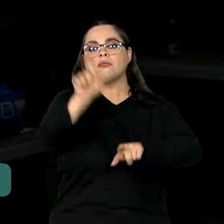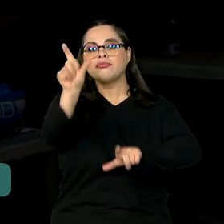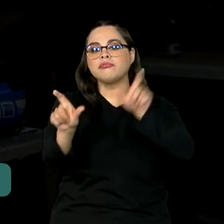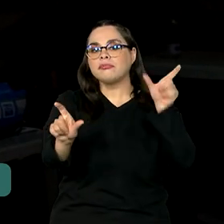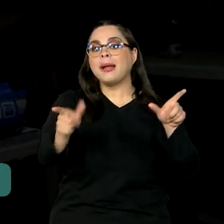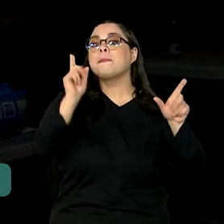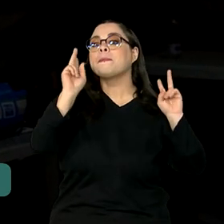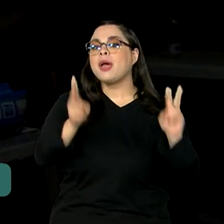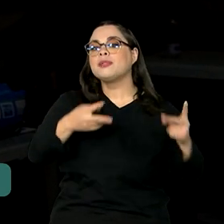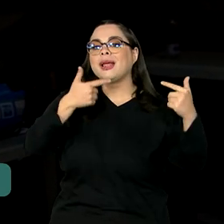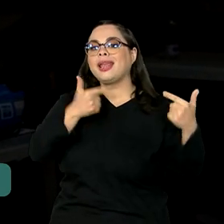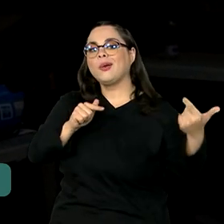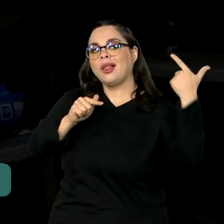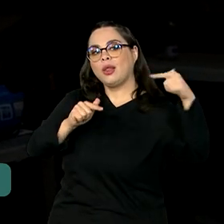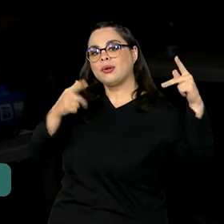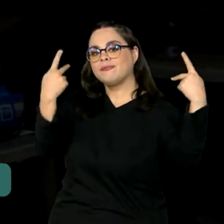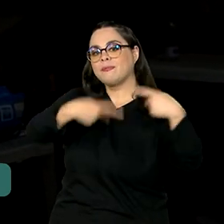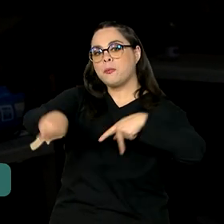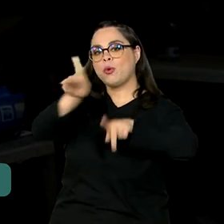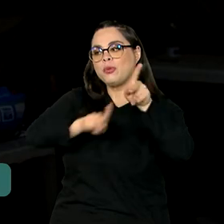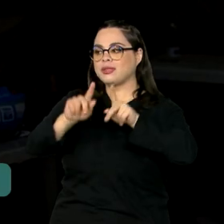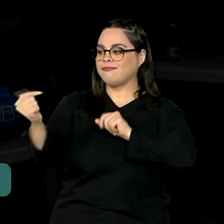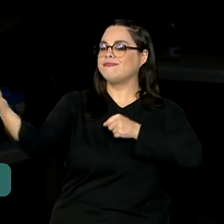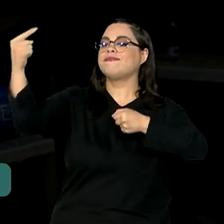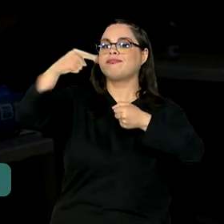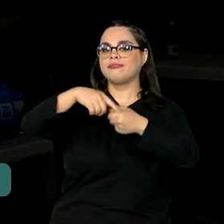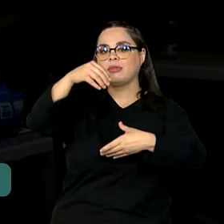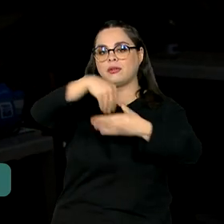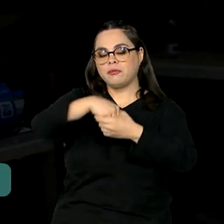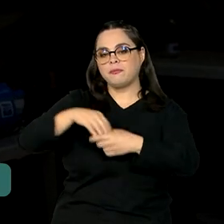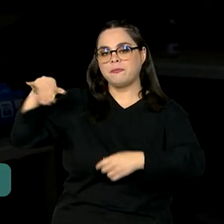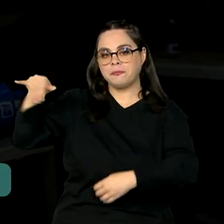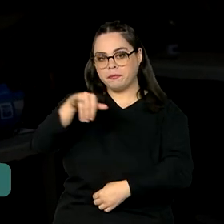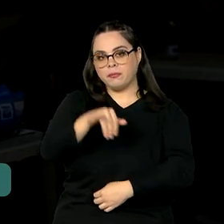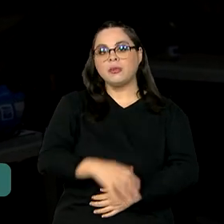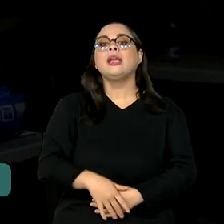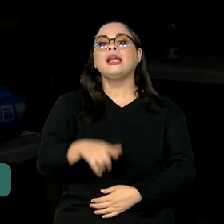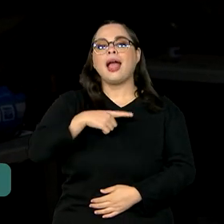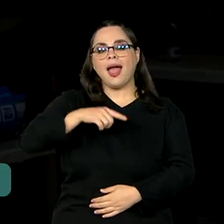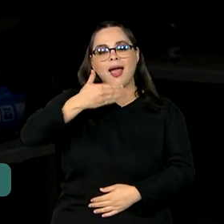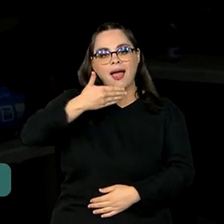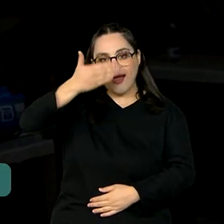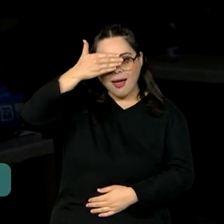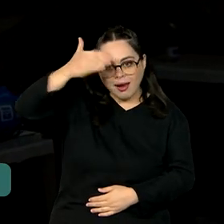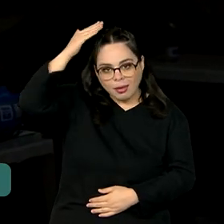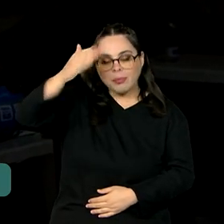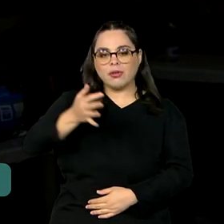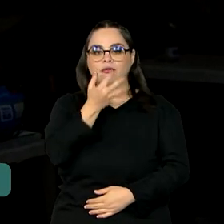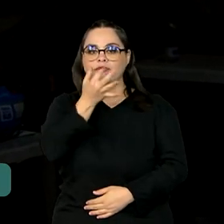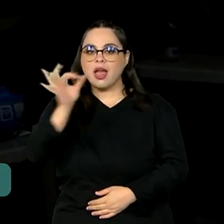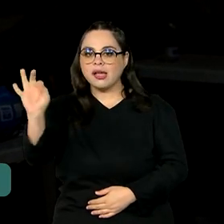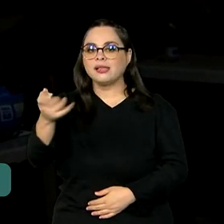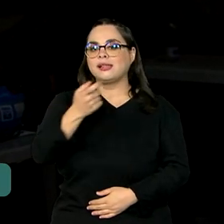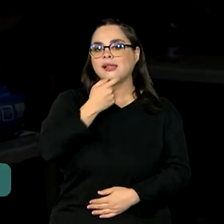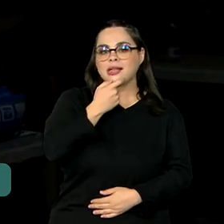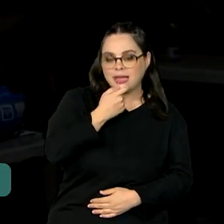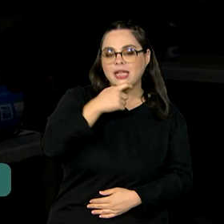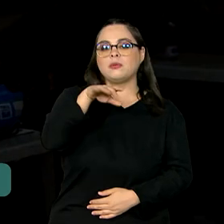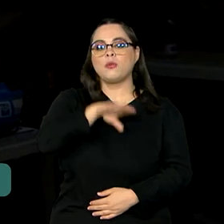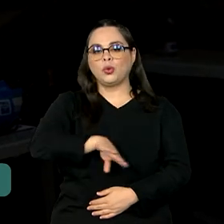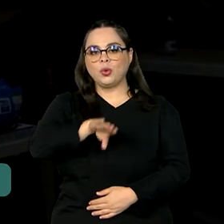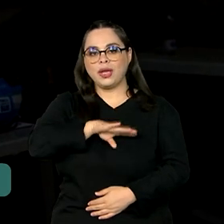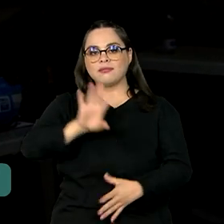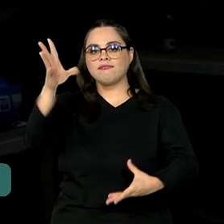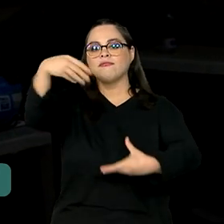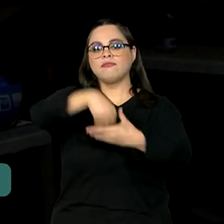falem as línguas da população que está vindo dentro do voo, então a nossa equipe fala árabe, fala francês, fala inglês, fala português, para